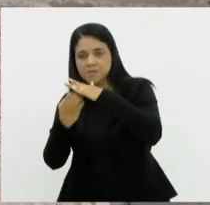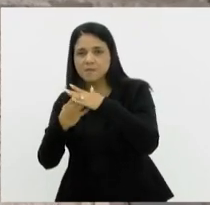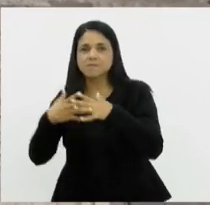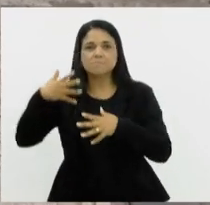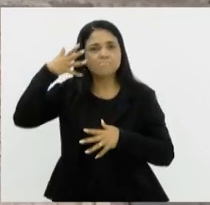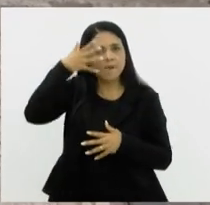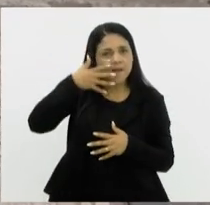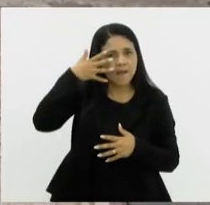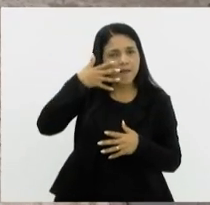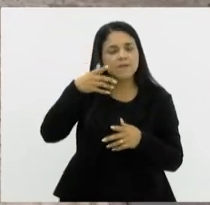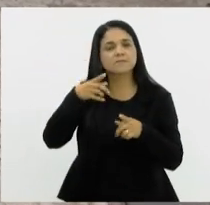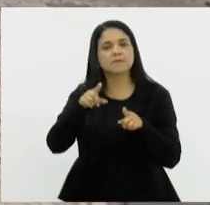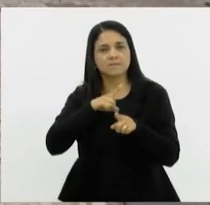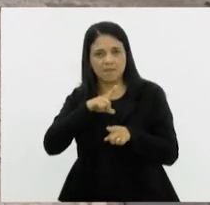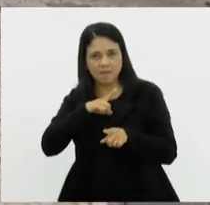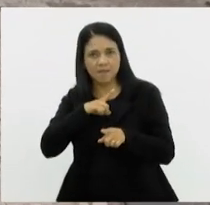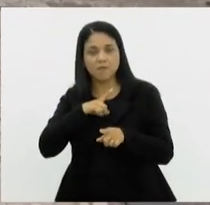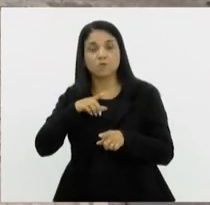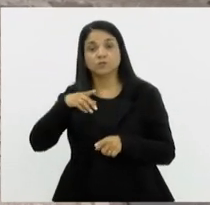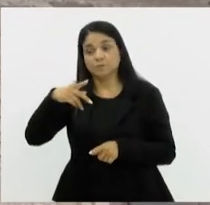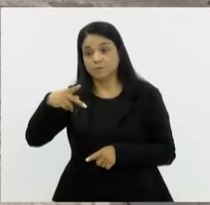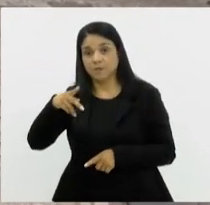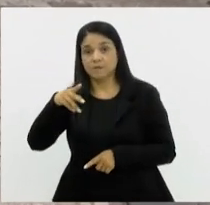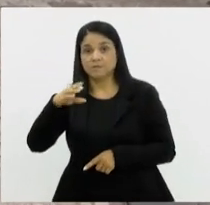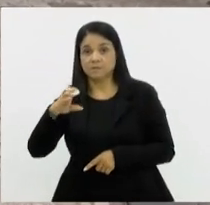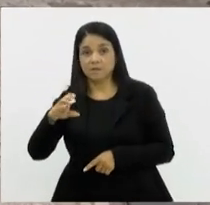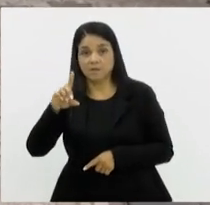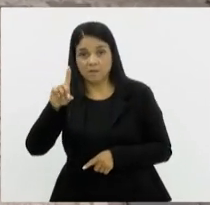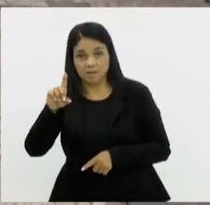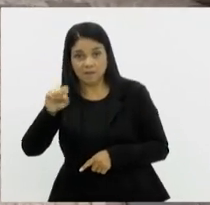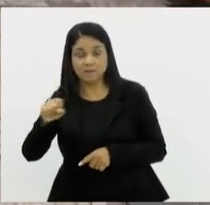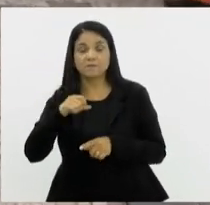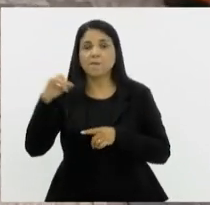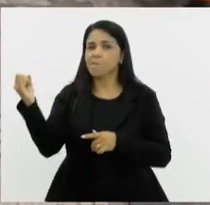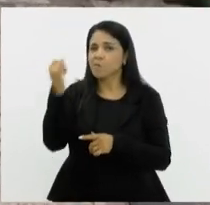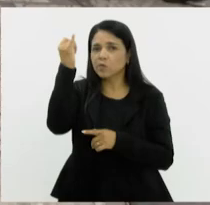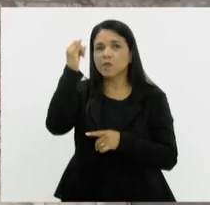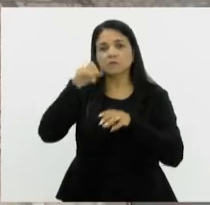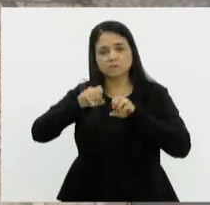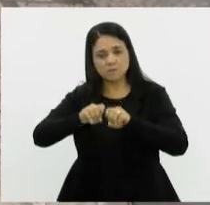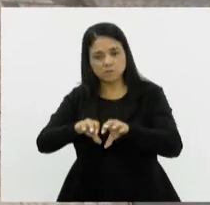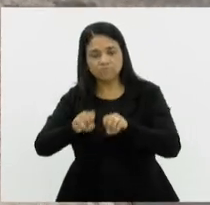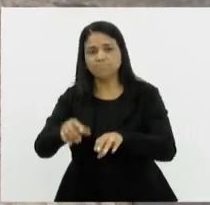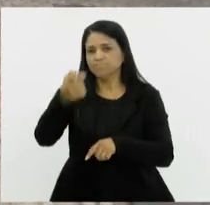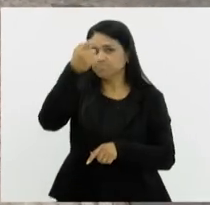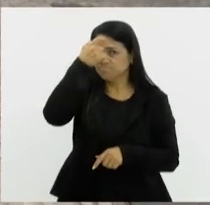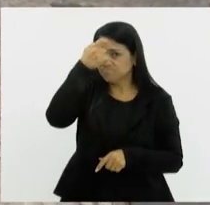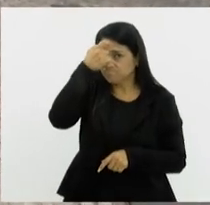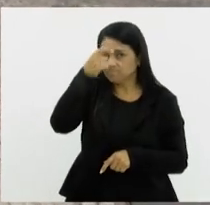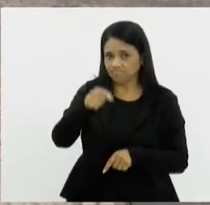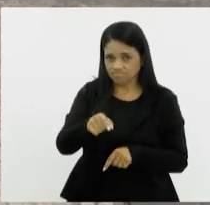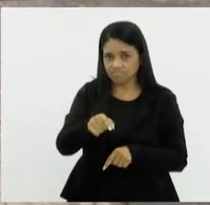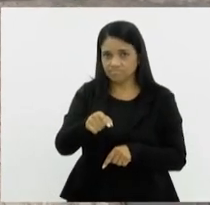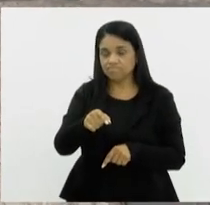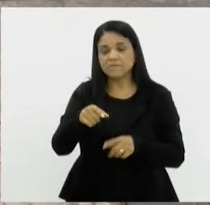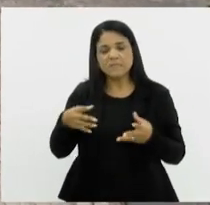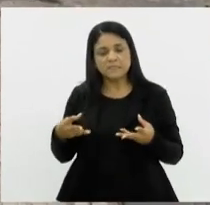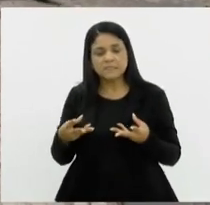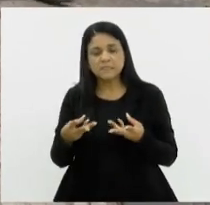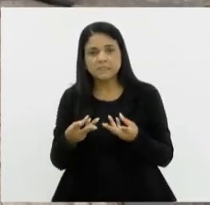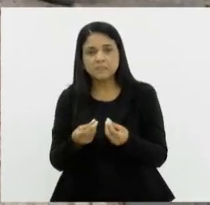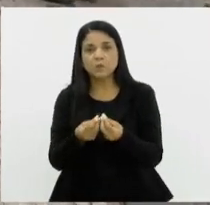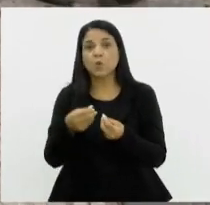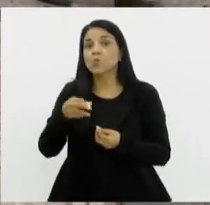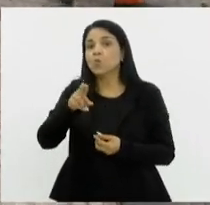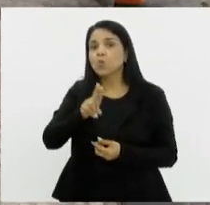a importância da conscientização, da educação, sensibilizando as pessoas quanto ao